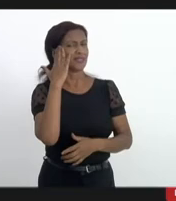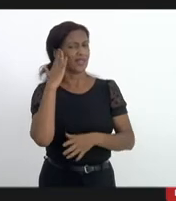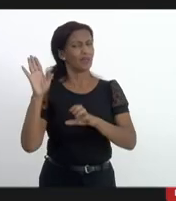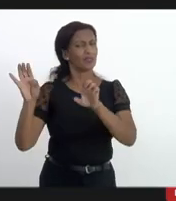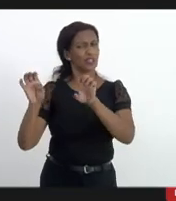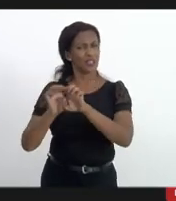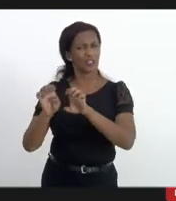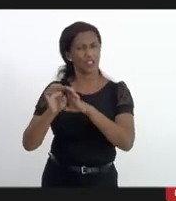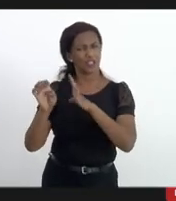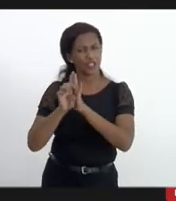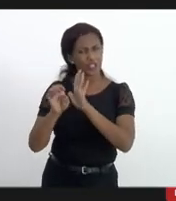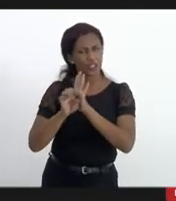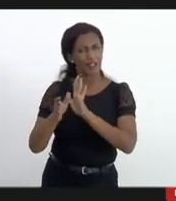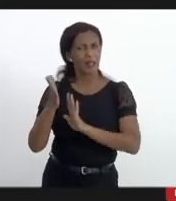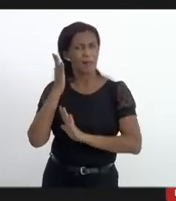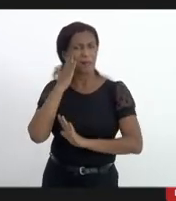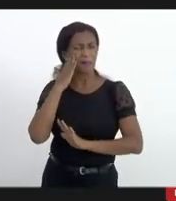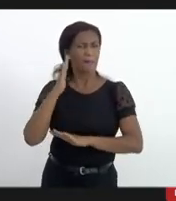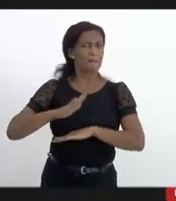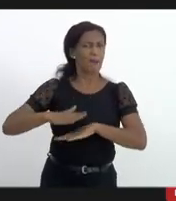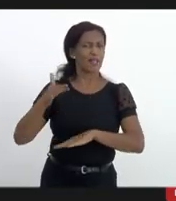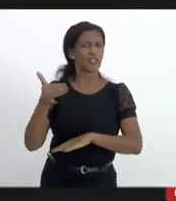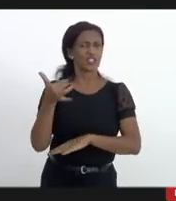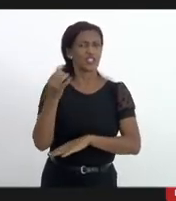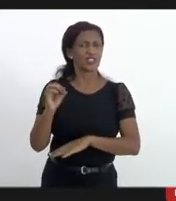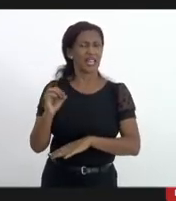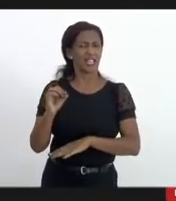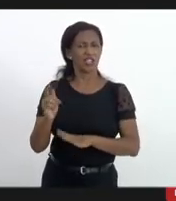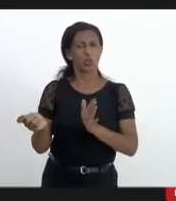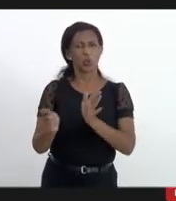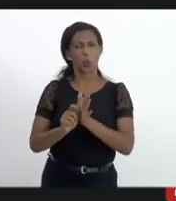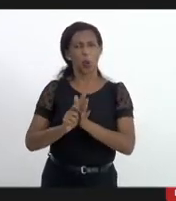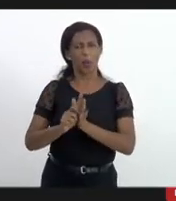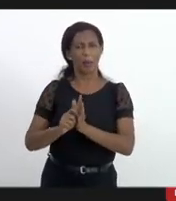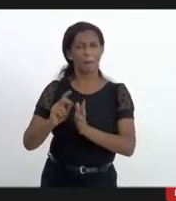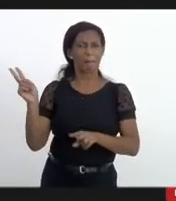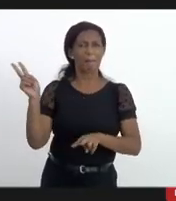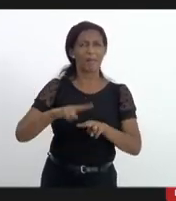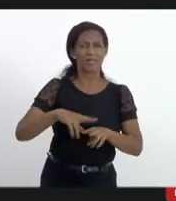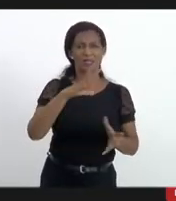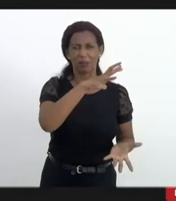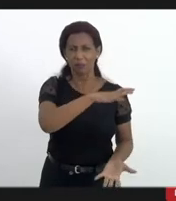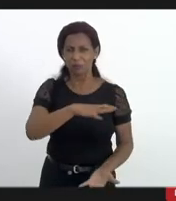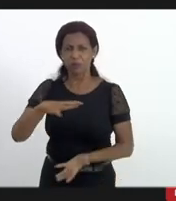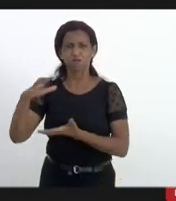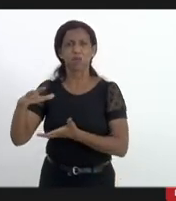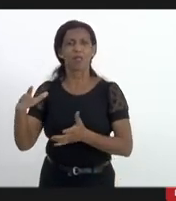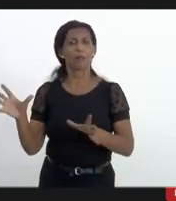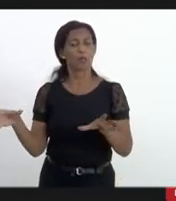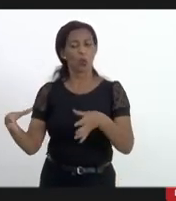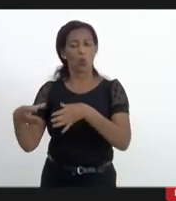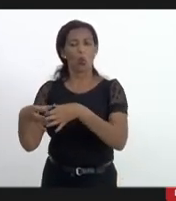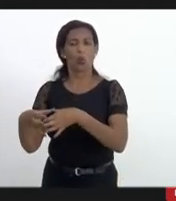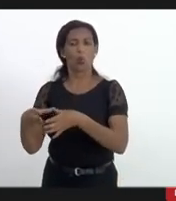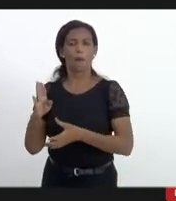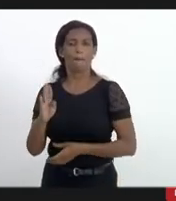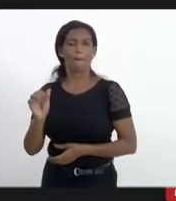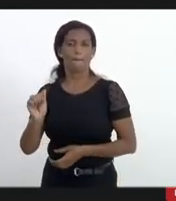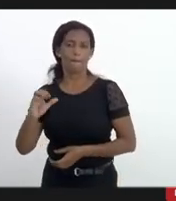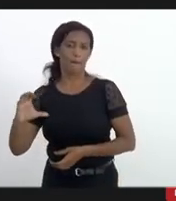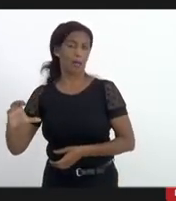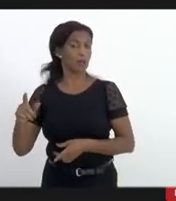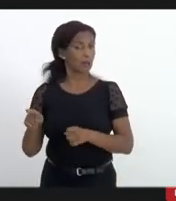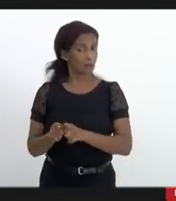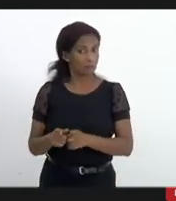anteriores também que eram mais de 10 toneladas de drogas apreendidas jornalmente só com essa equipe do BAC então a gente